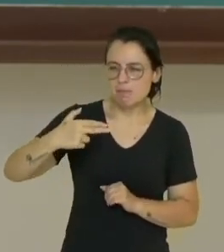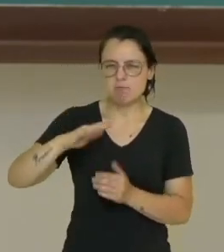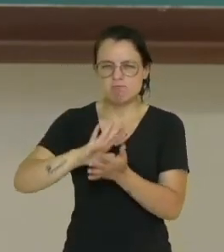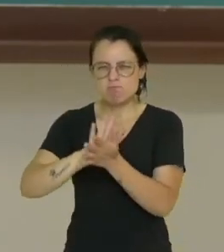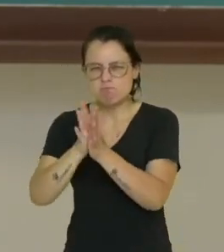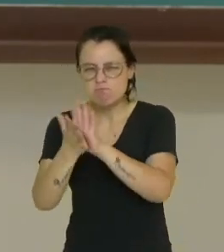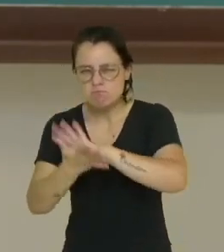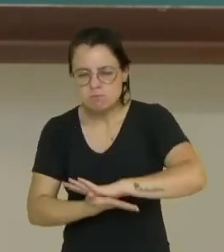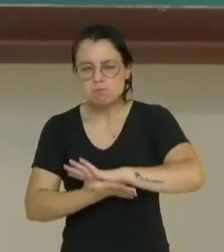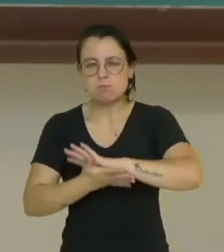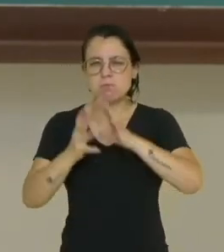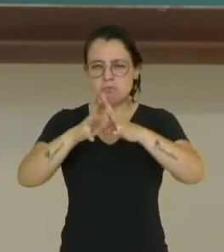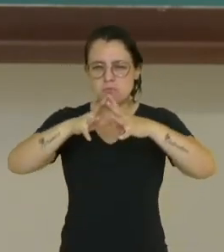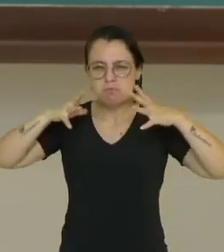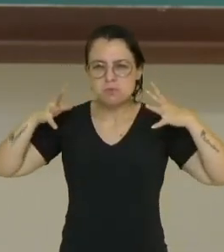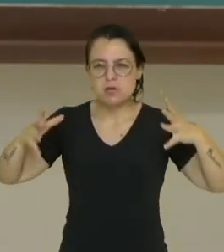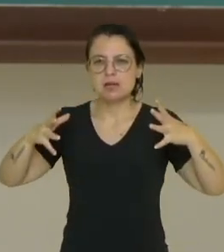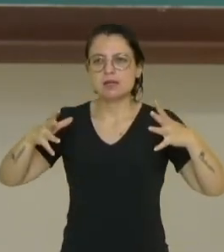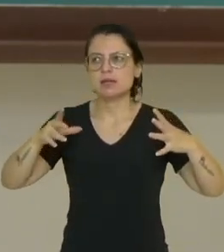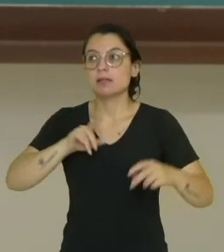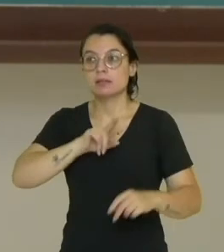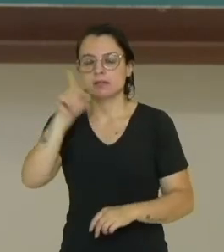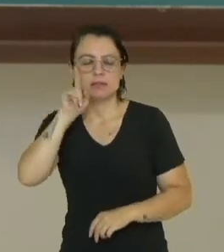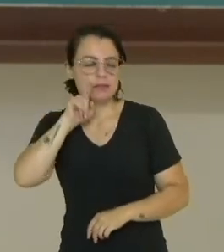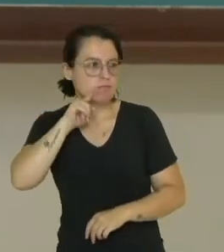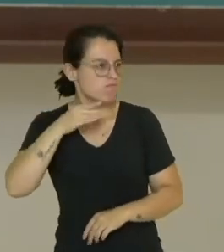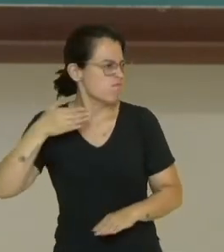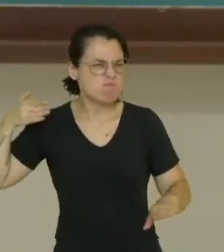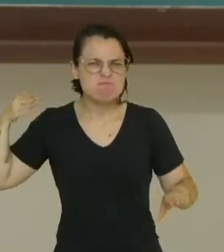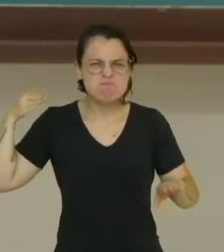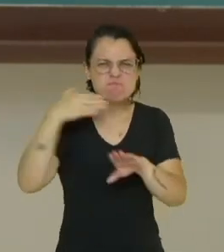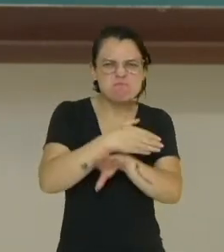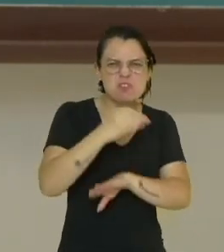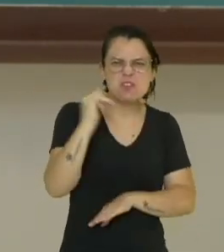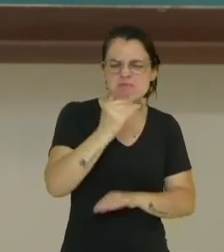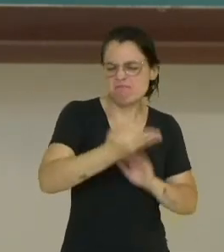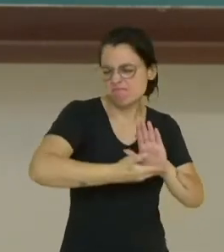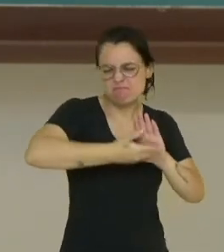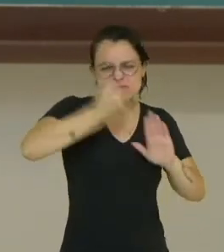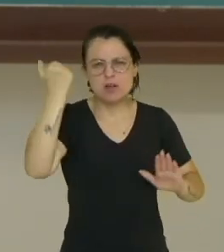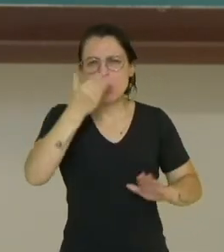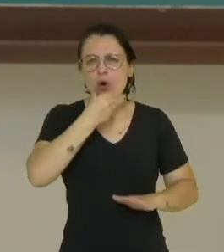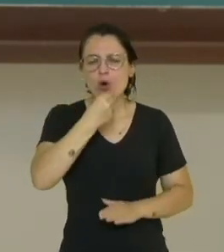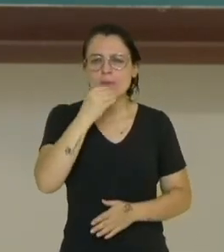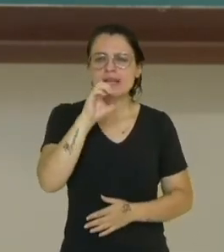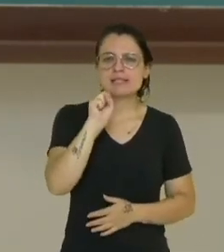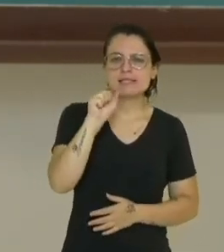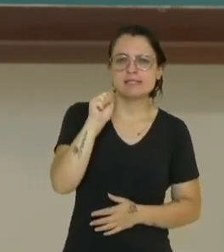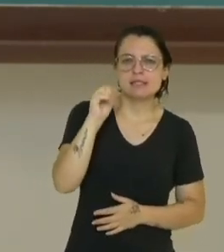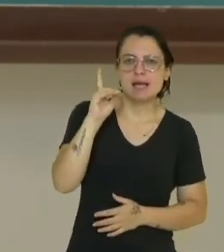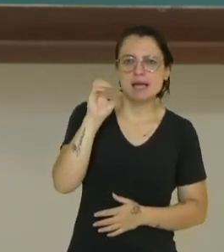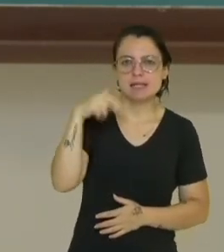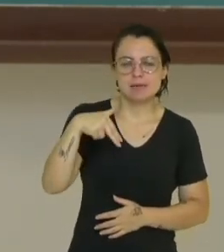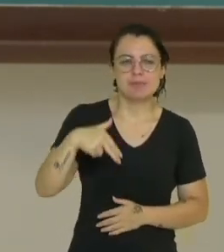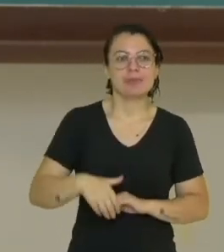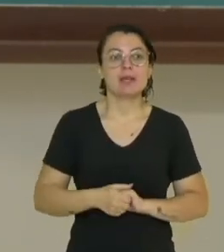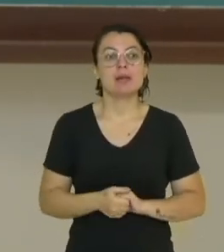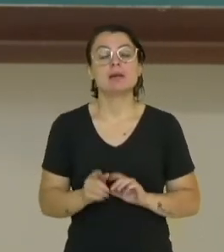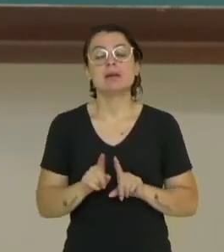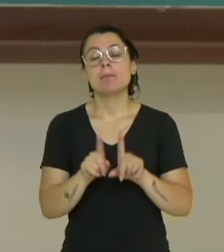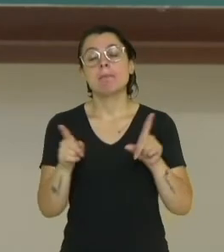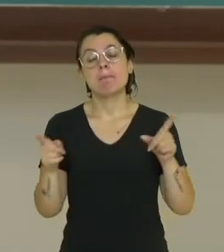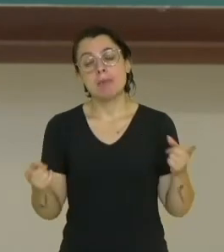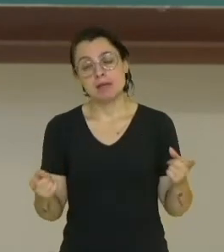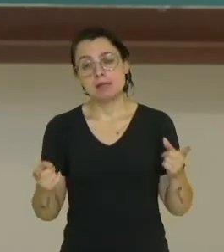massa, então, eles decidiram invadir o Iraque para tirar Saddam Hussein do poder e tudo mais. Mas, nesse meio